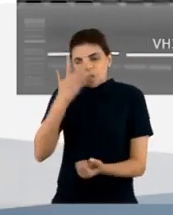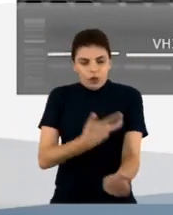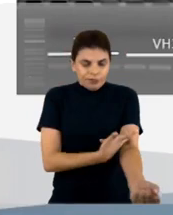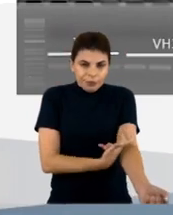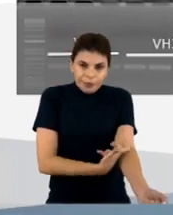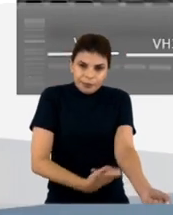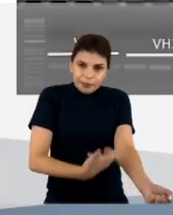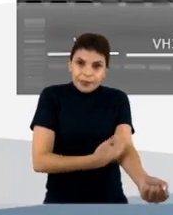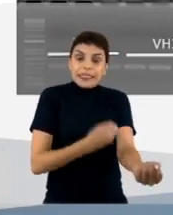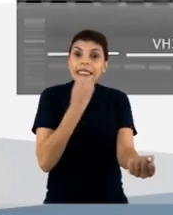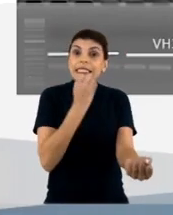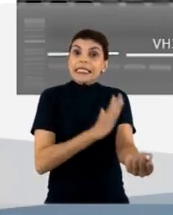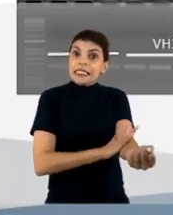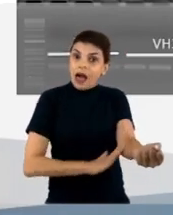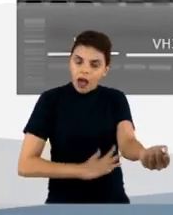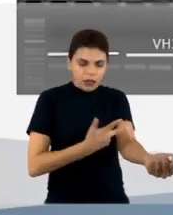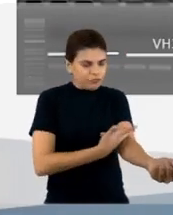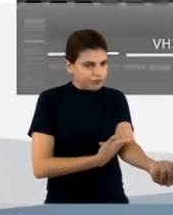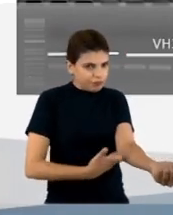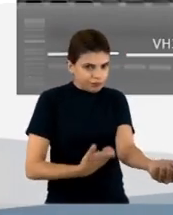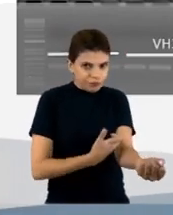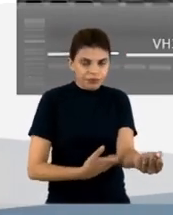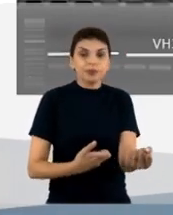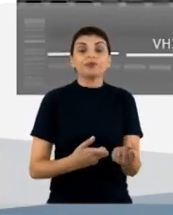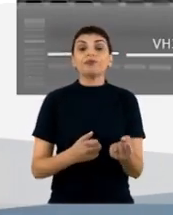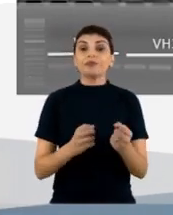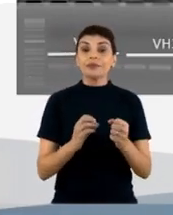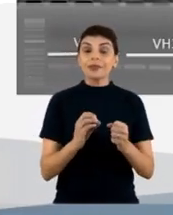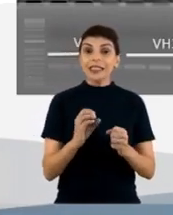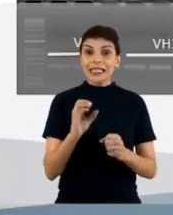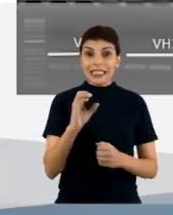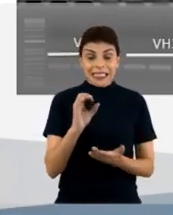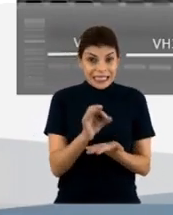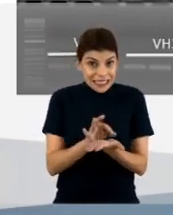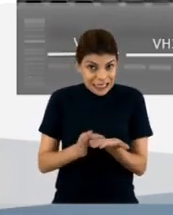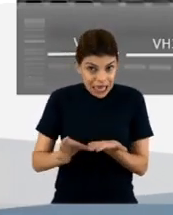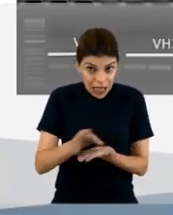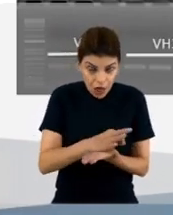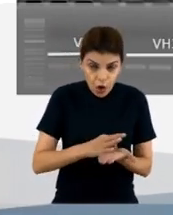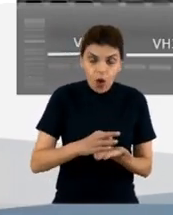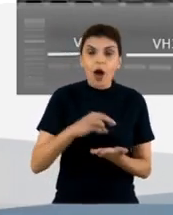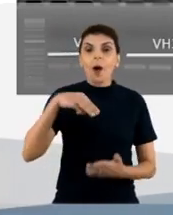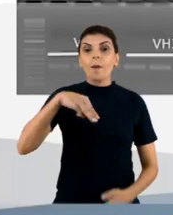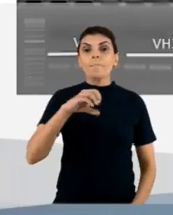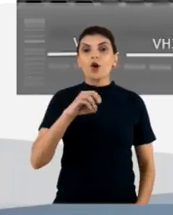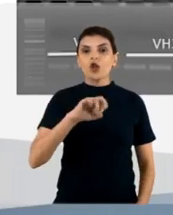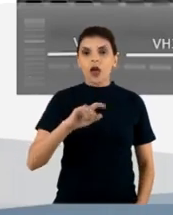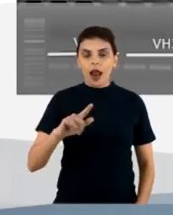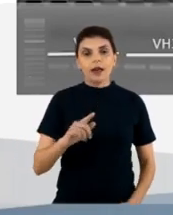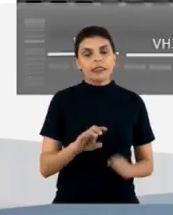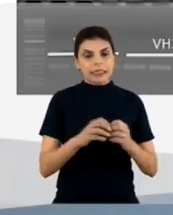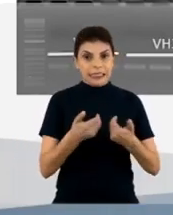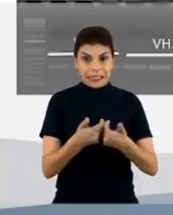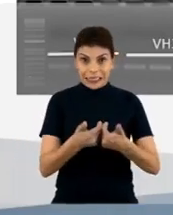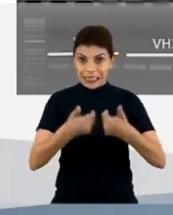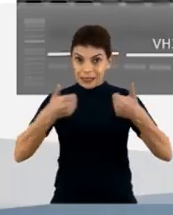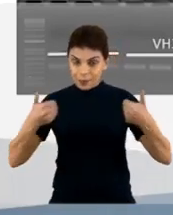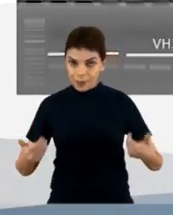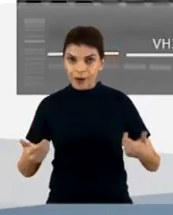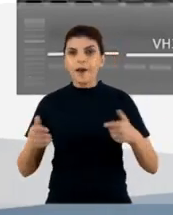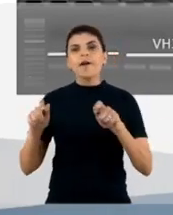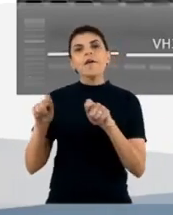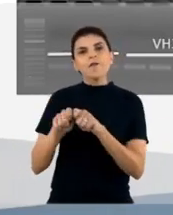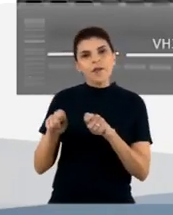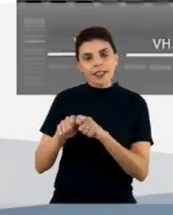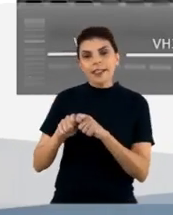desses doadores, nós separamos as células mononucleares do sangue periférico desses doadores e nós extraímos